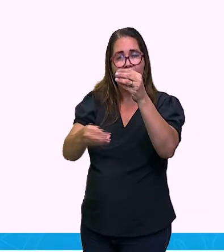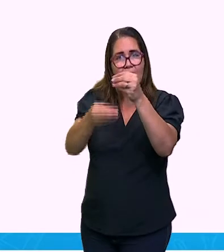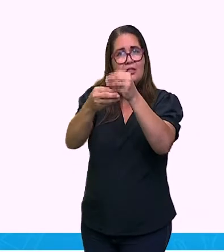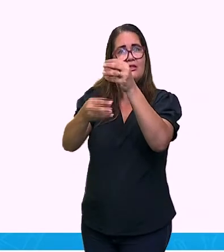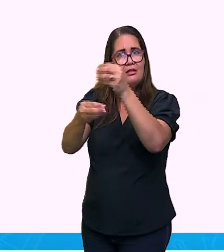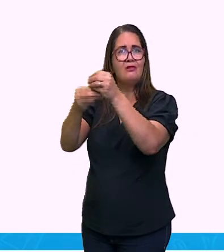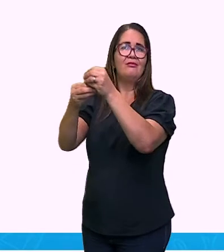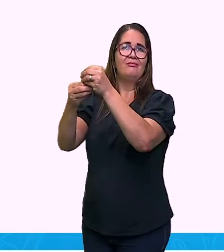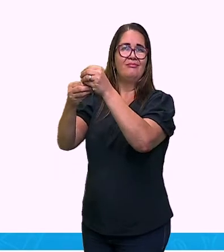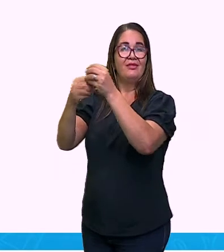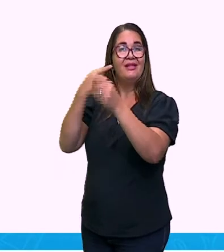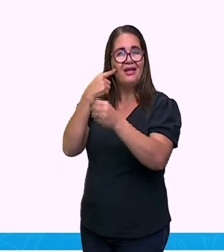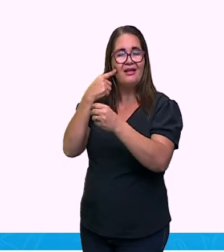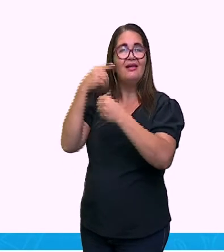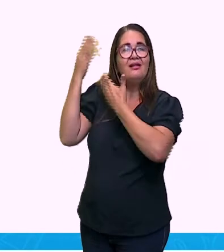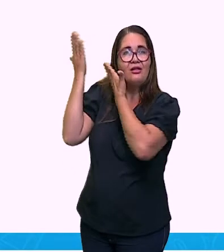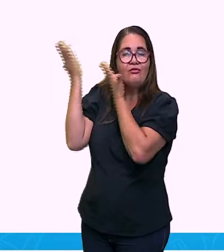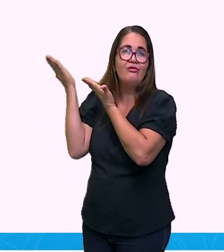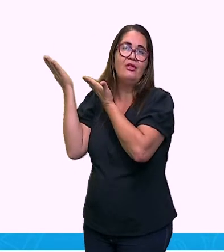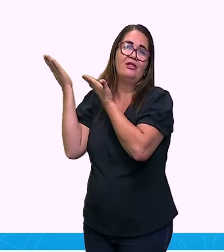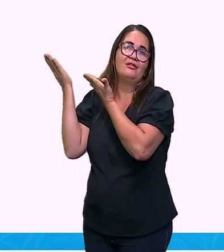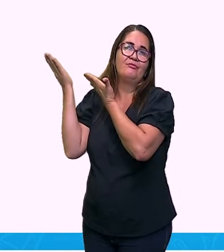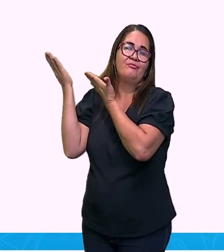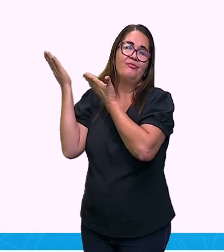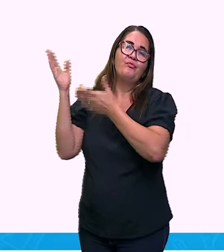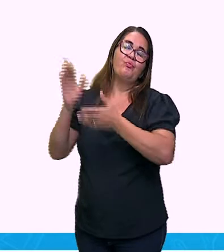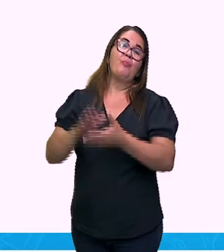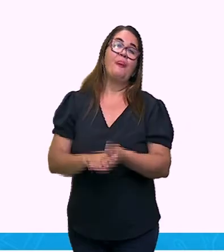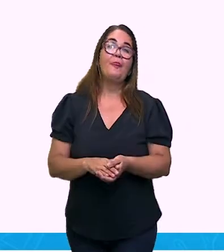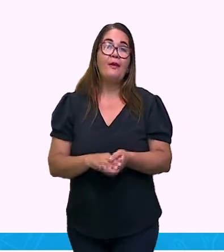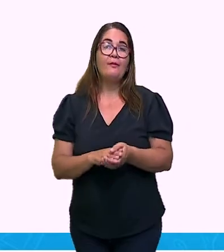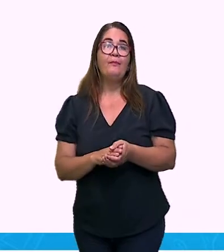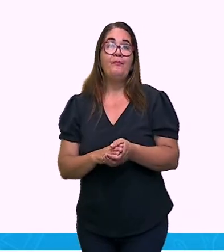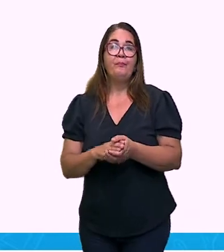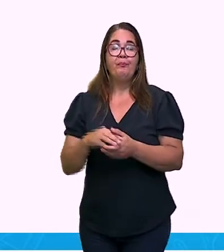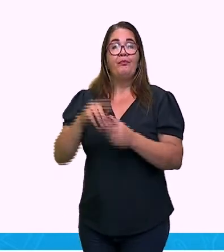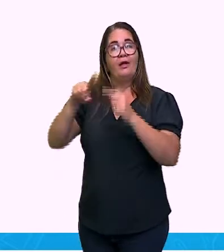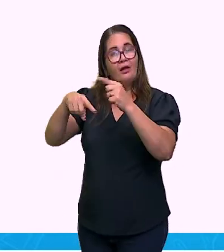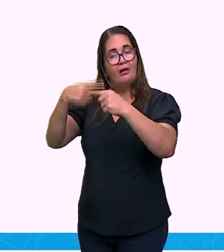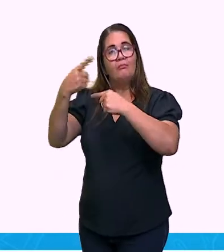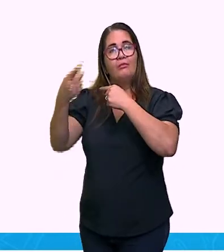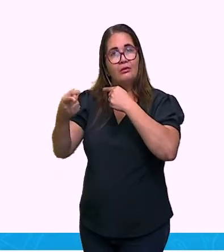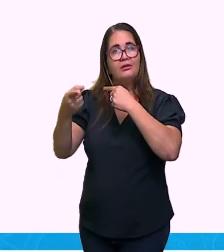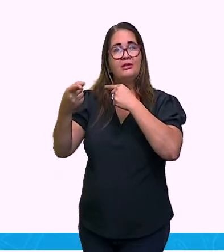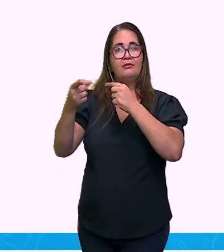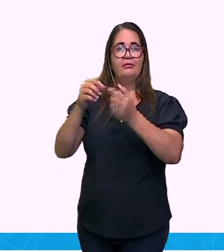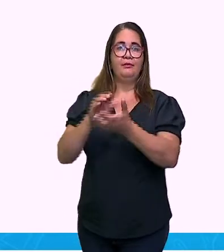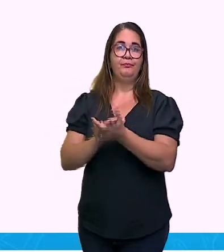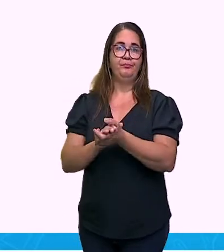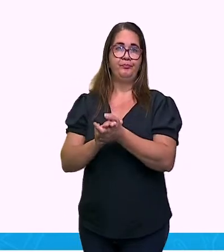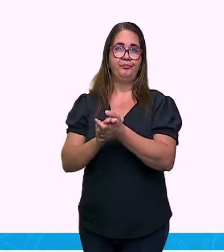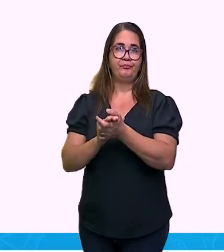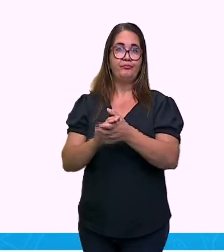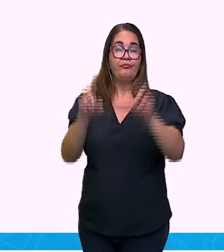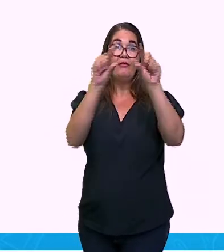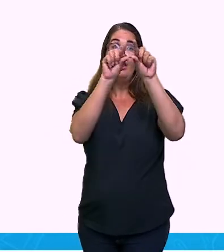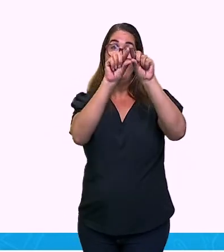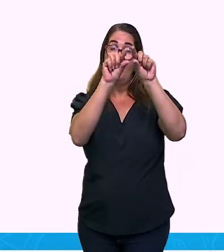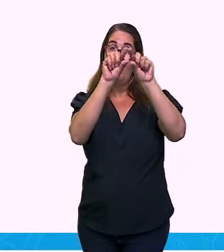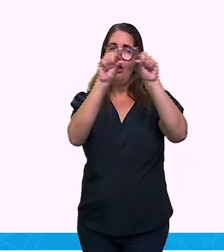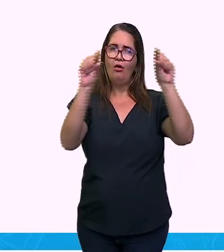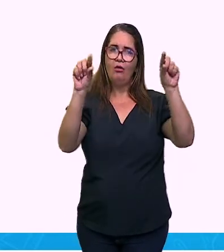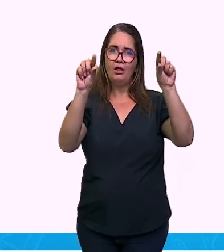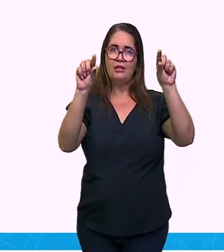a moça, mas no final ela tem uma alternativa só, não é? E a próxima, que é a oração coordenada